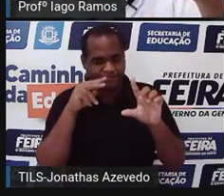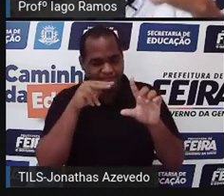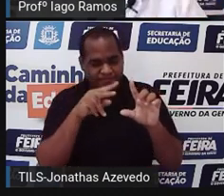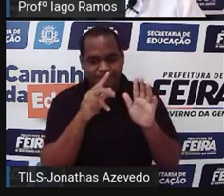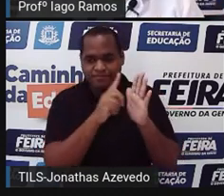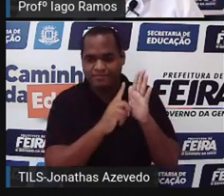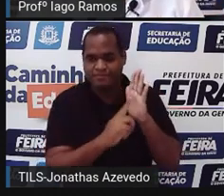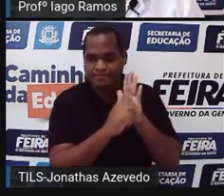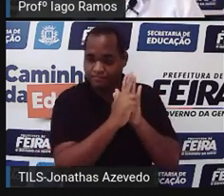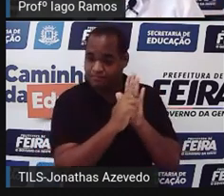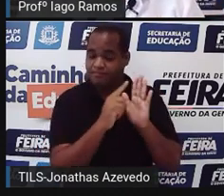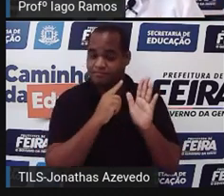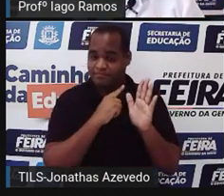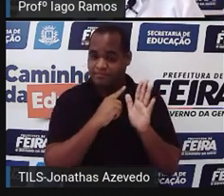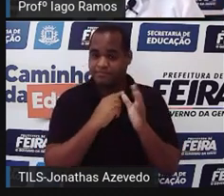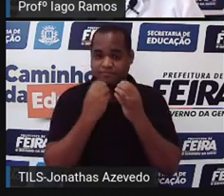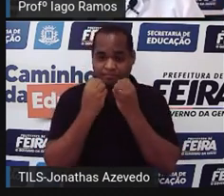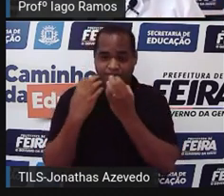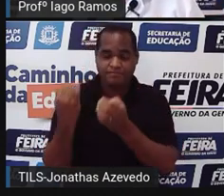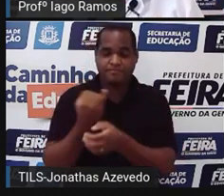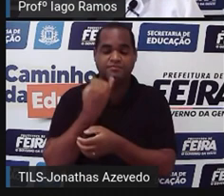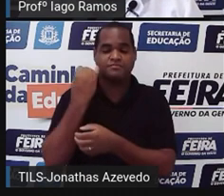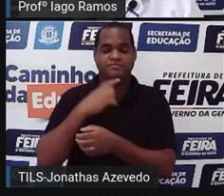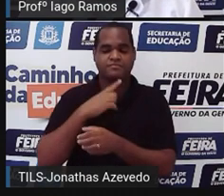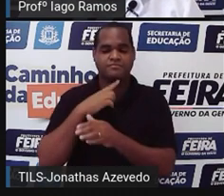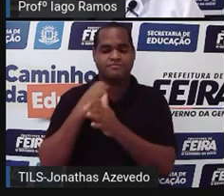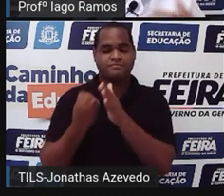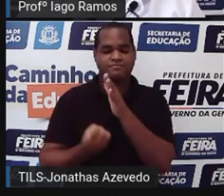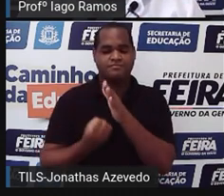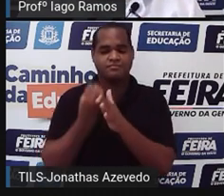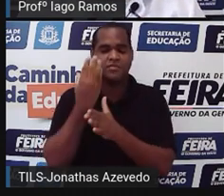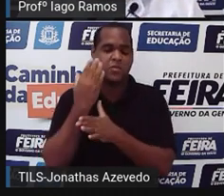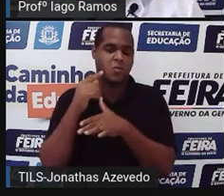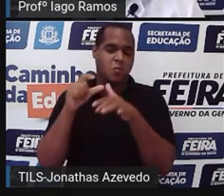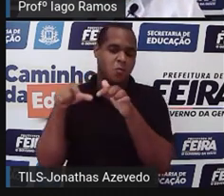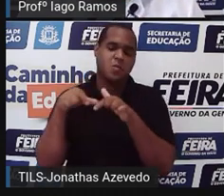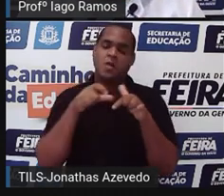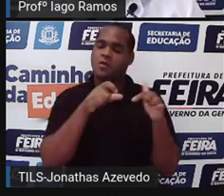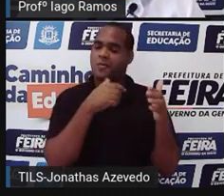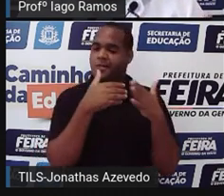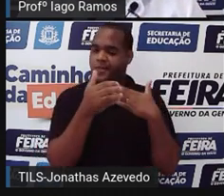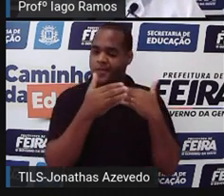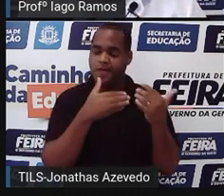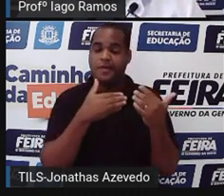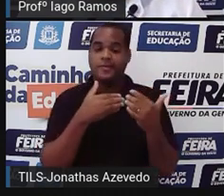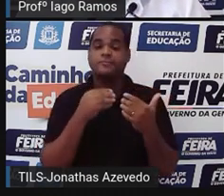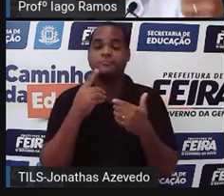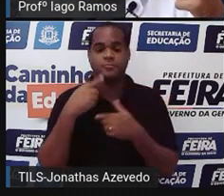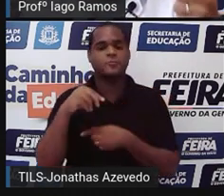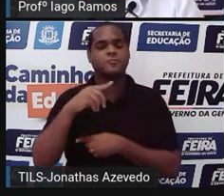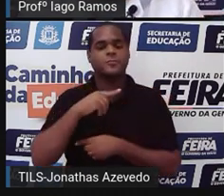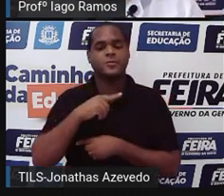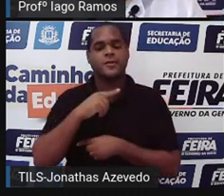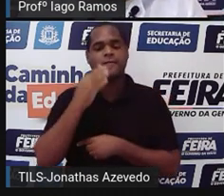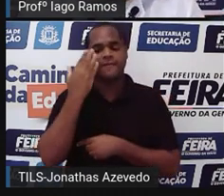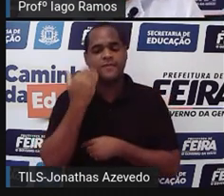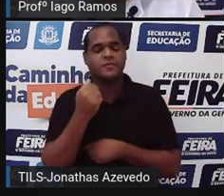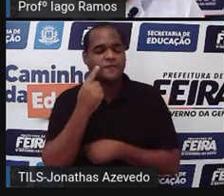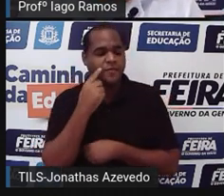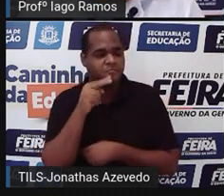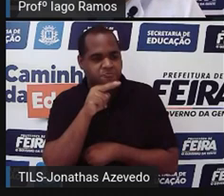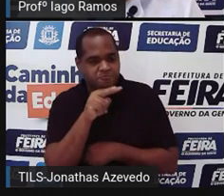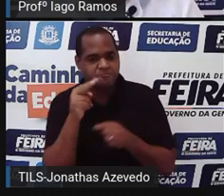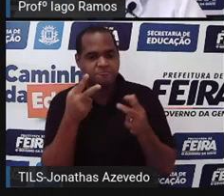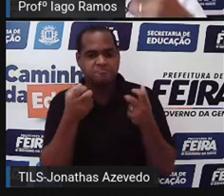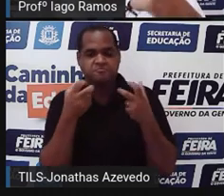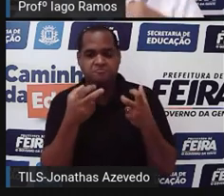gráfico aparecer para nós aí, em algum lugar, a gente saber olhar esse gráfico